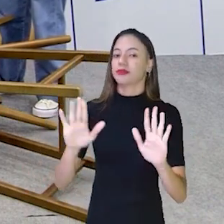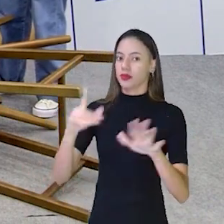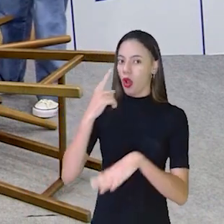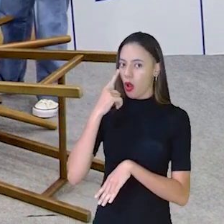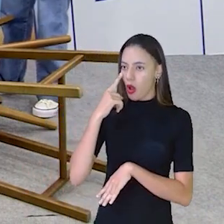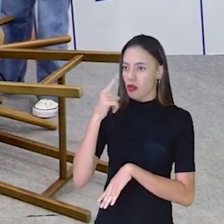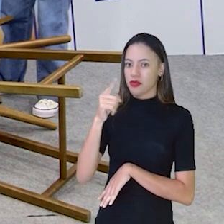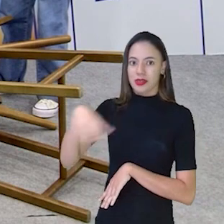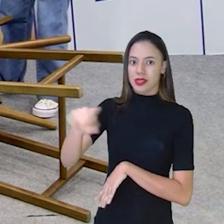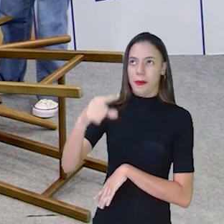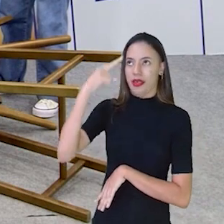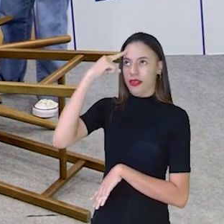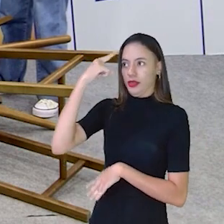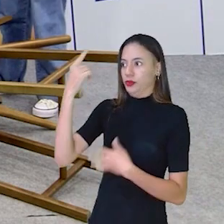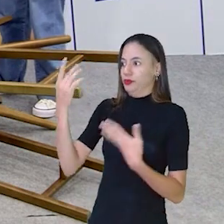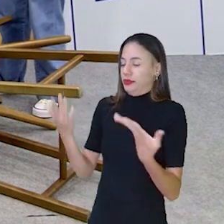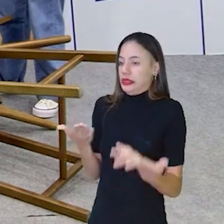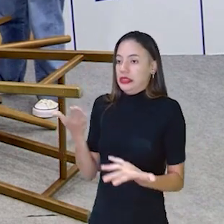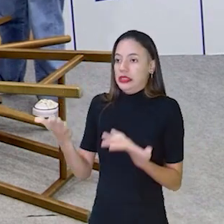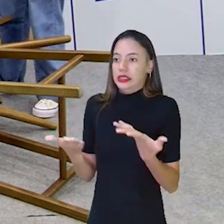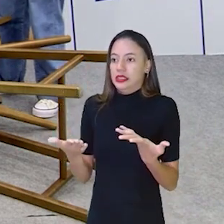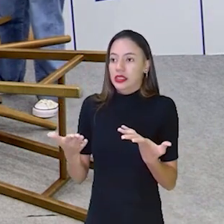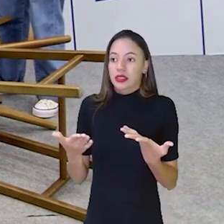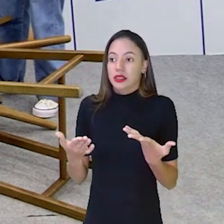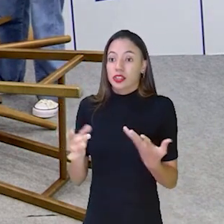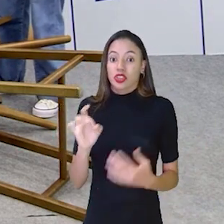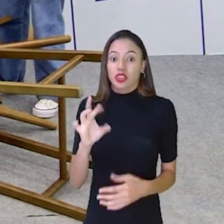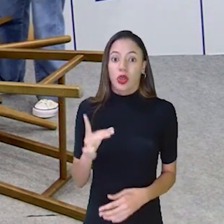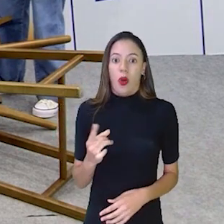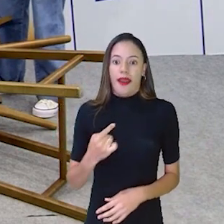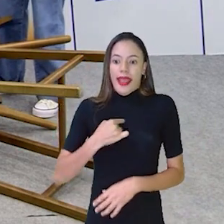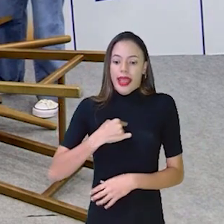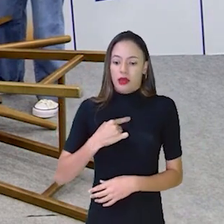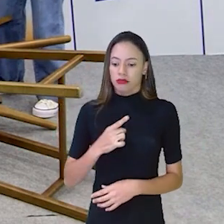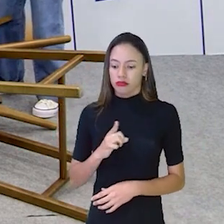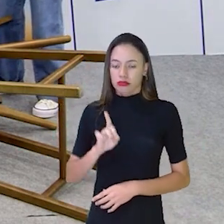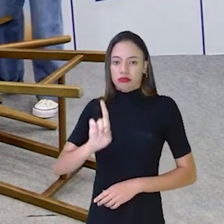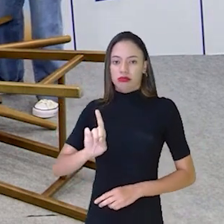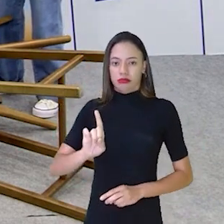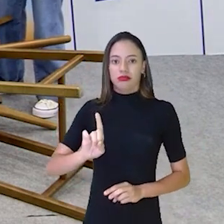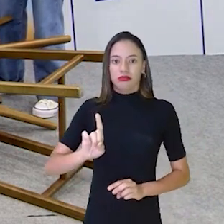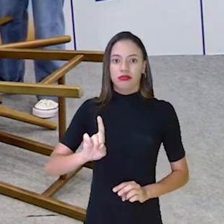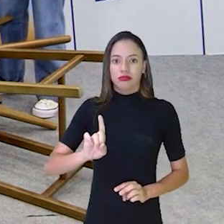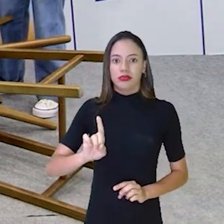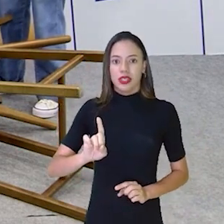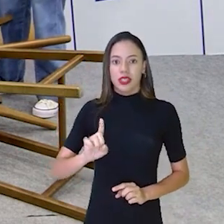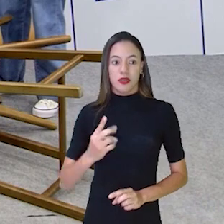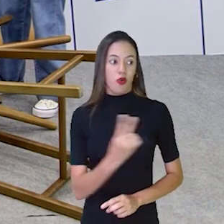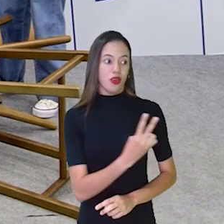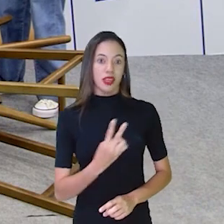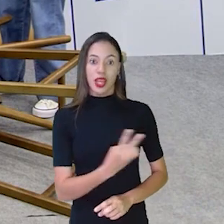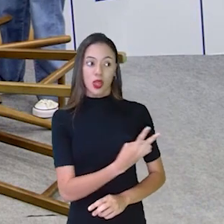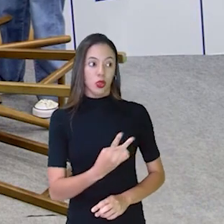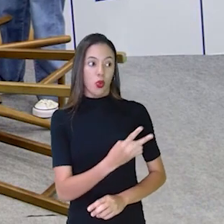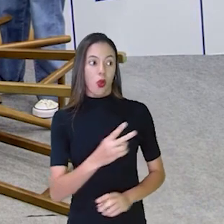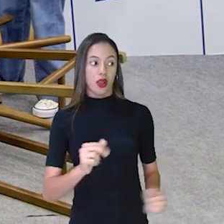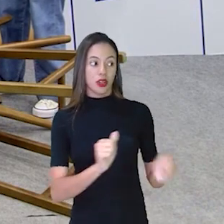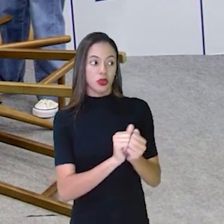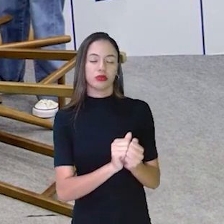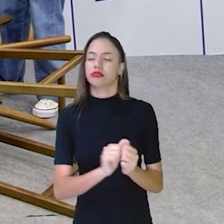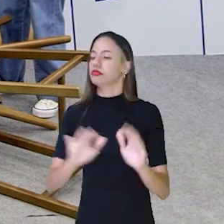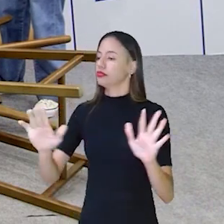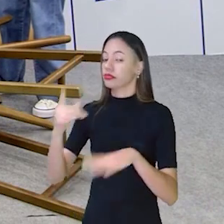vou pensar assim, olha, só eu no meio, né, de vocês aqui, então... Todo mundo